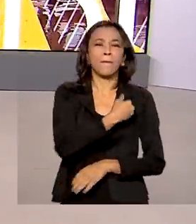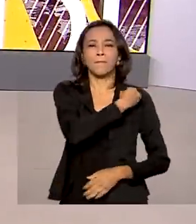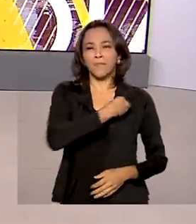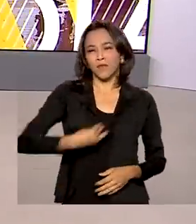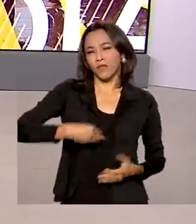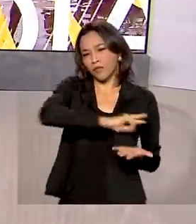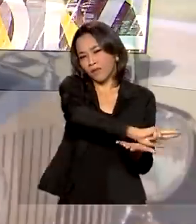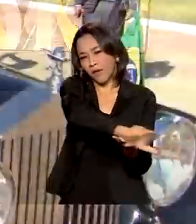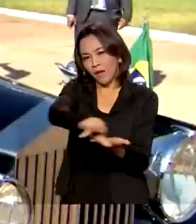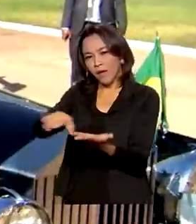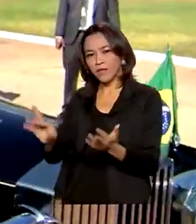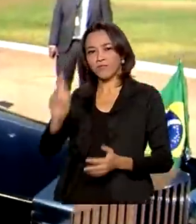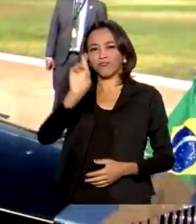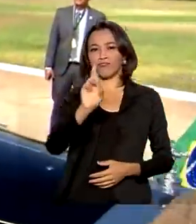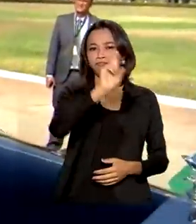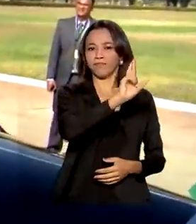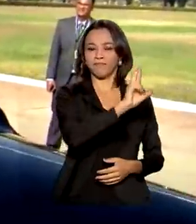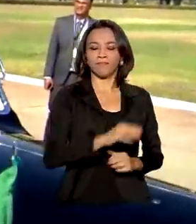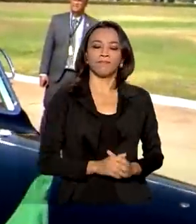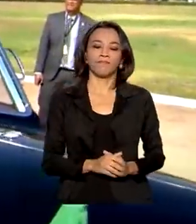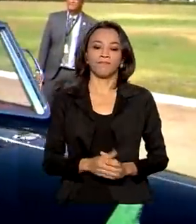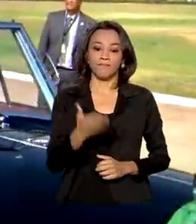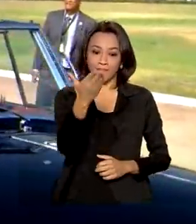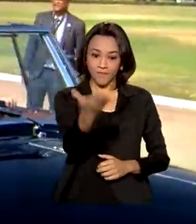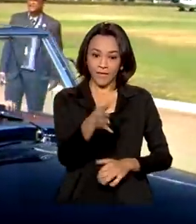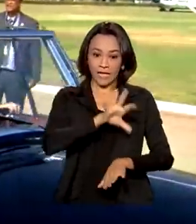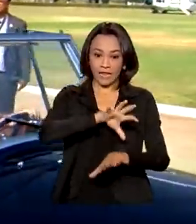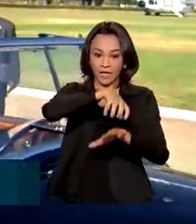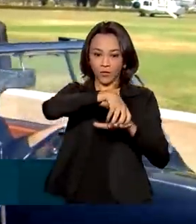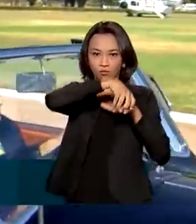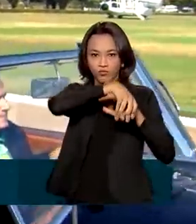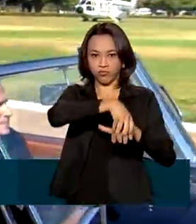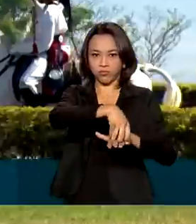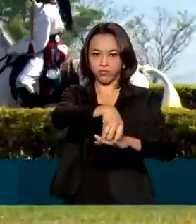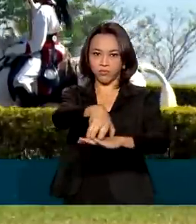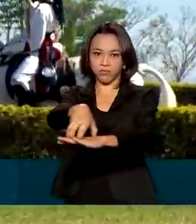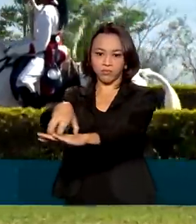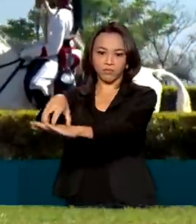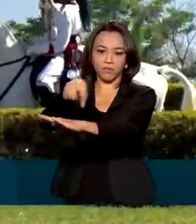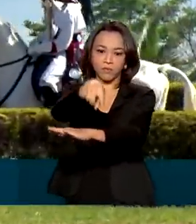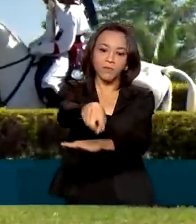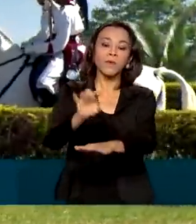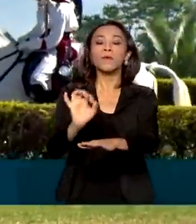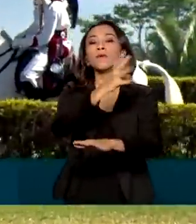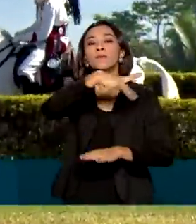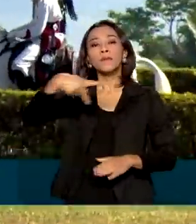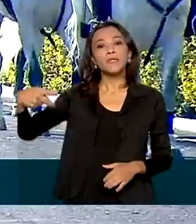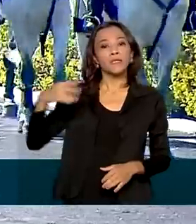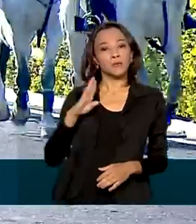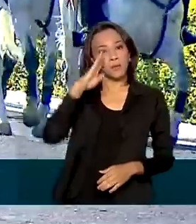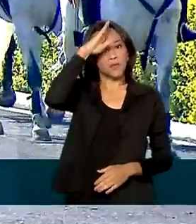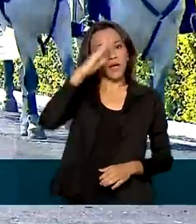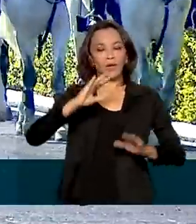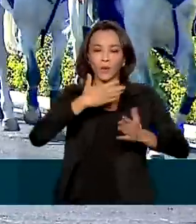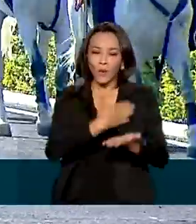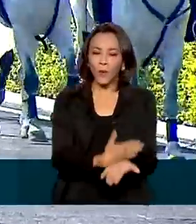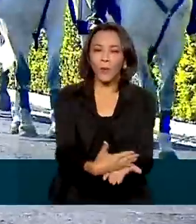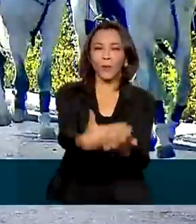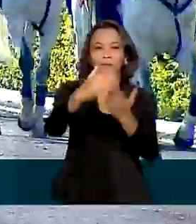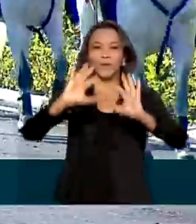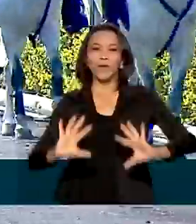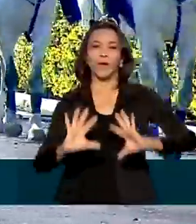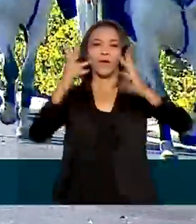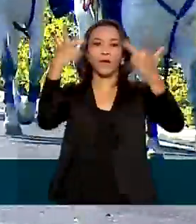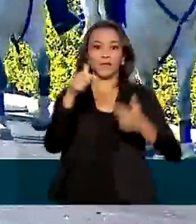autoridades. A bordo do Rolls-Royce, o presidente Jair Bolsonaro iniciou as comemorações do 7 de setembro por